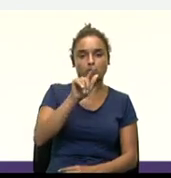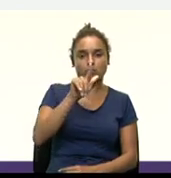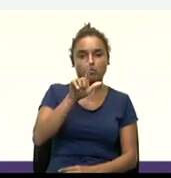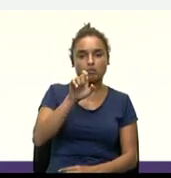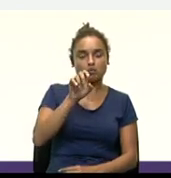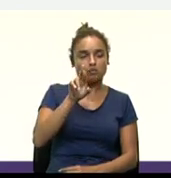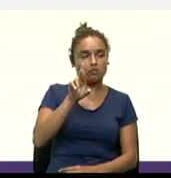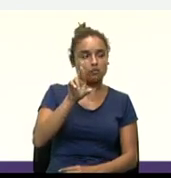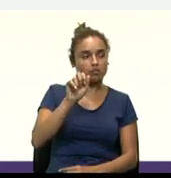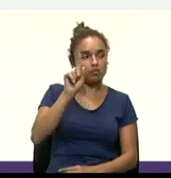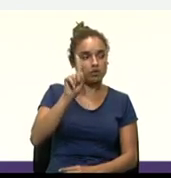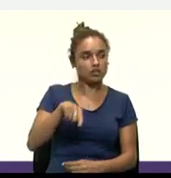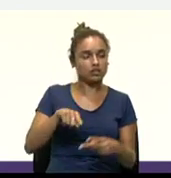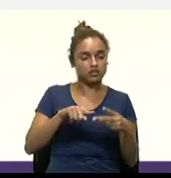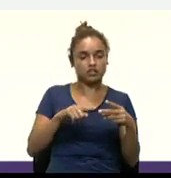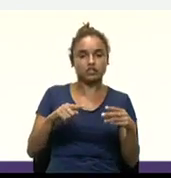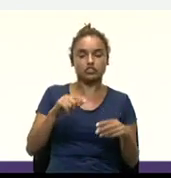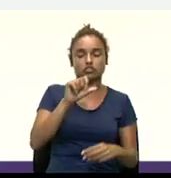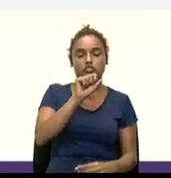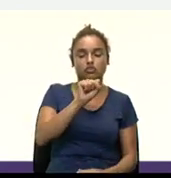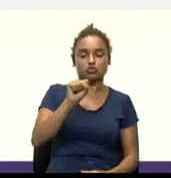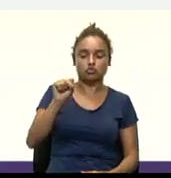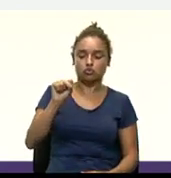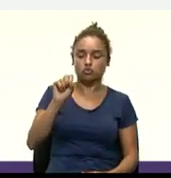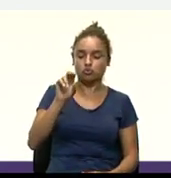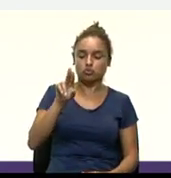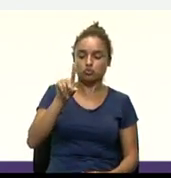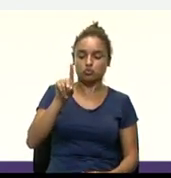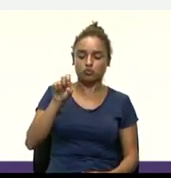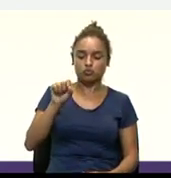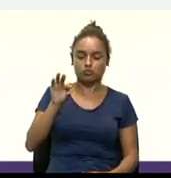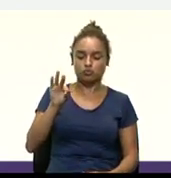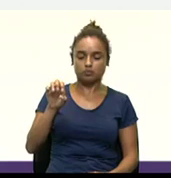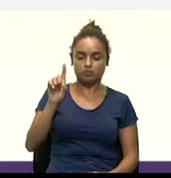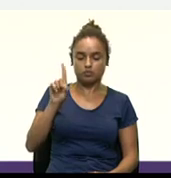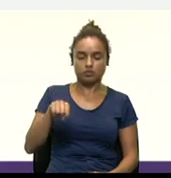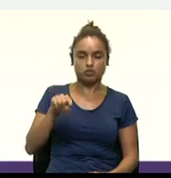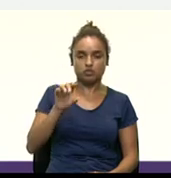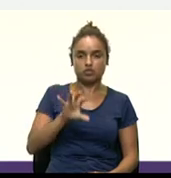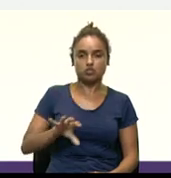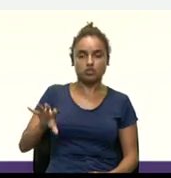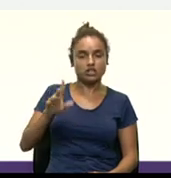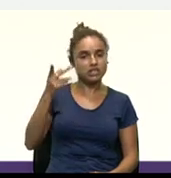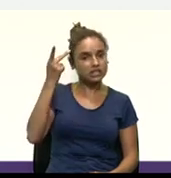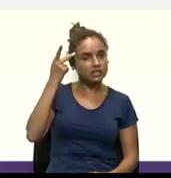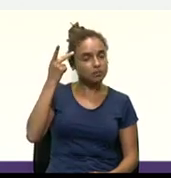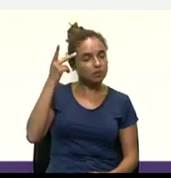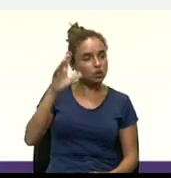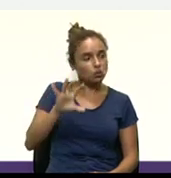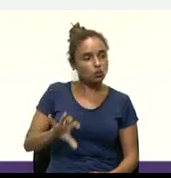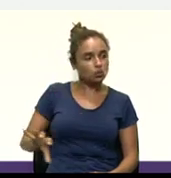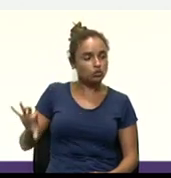Aqui também no Sudeste, né? A gente consegue identificar. E aí, fala assim, ah, professora, mas e os outros